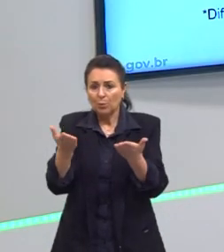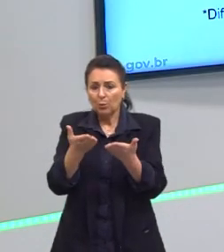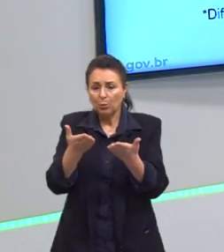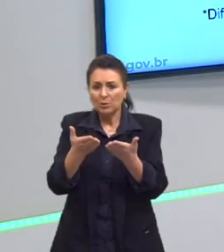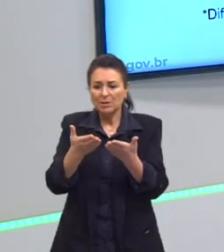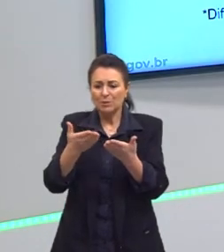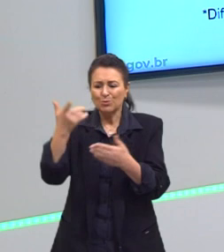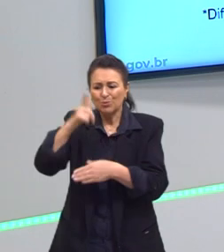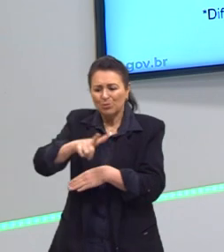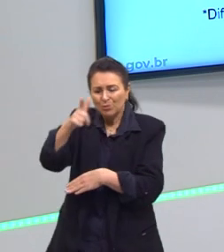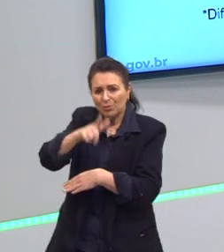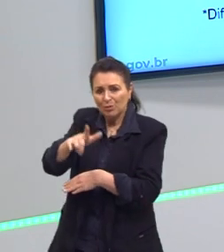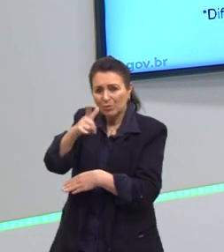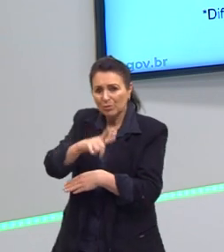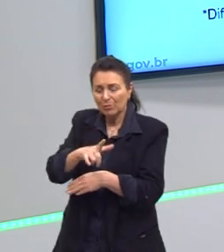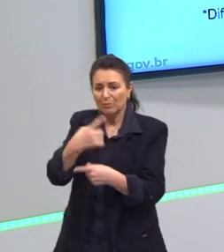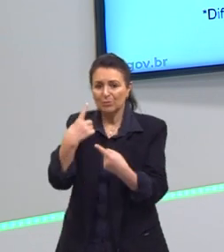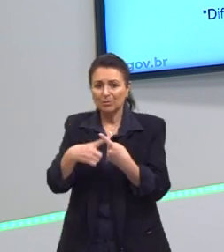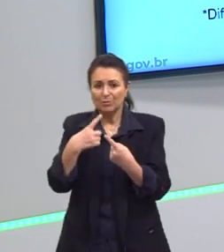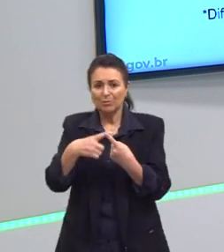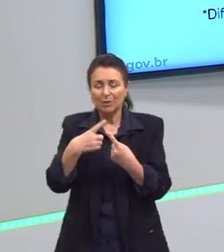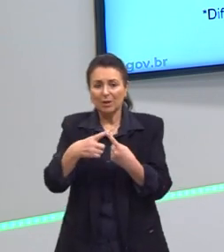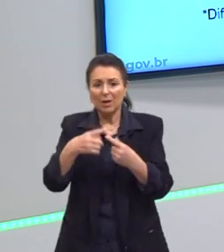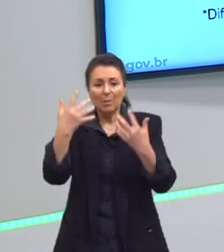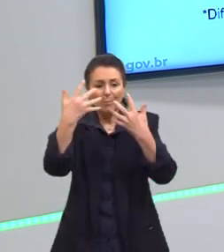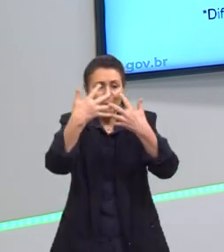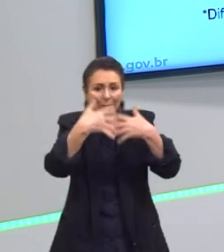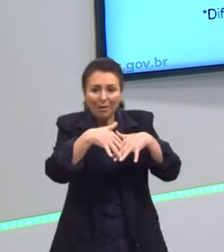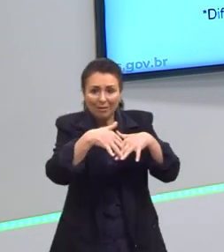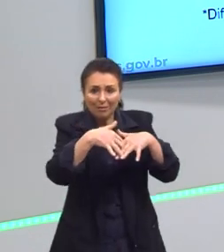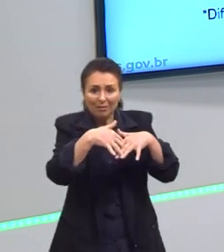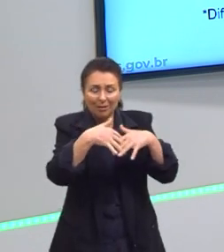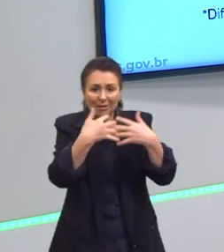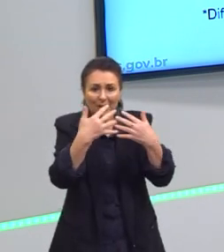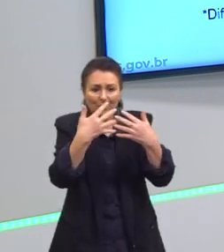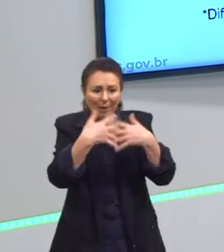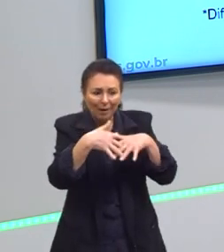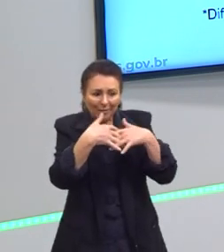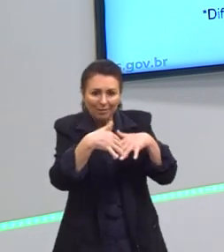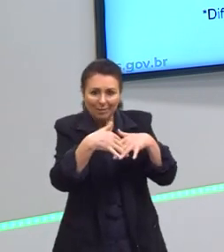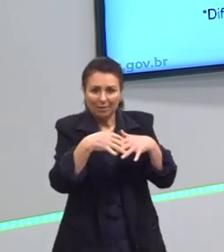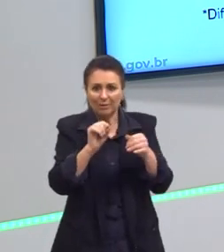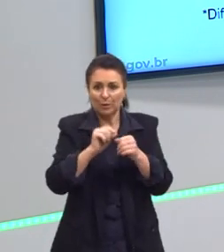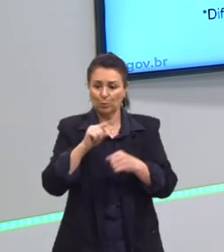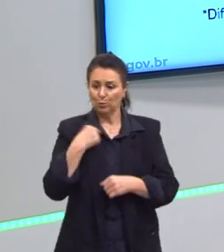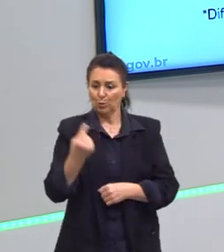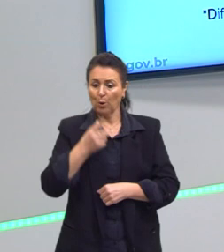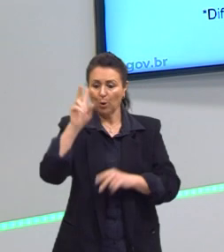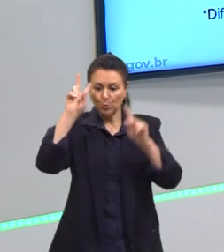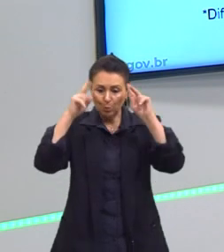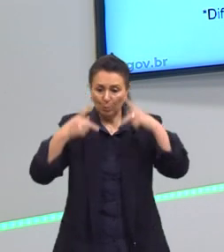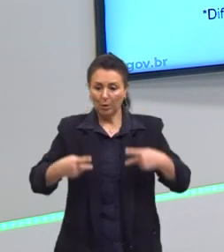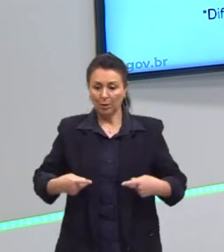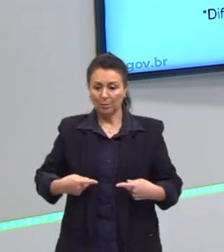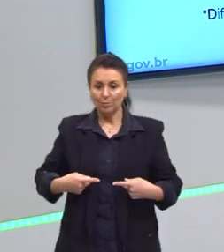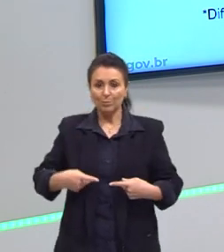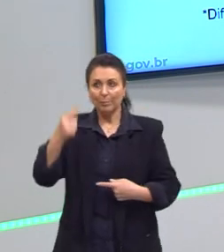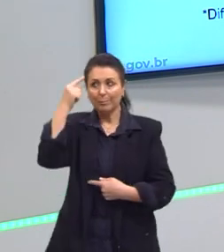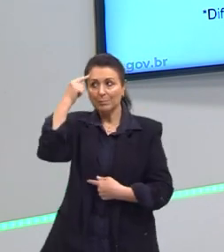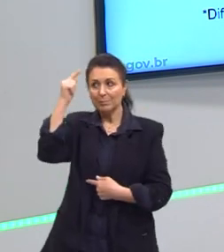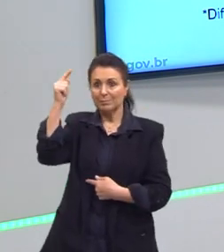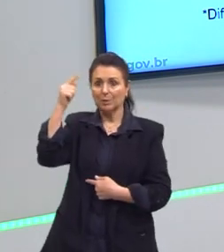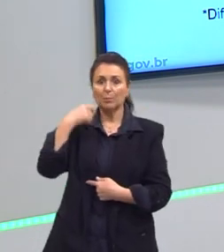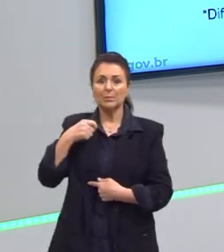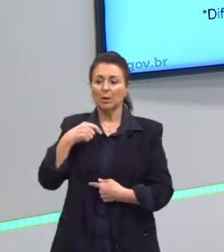repetitivas é justamente para a máquina fazer. Nós, seres humanos, somos feitos para pensar. Não haveria